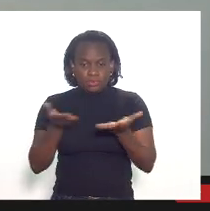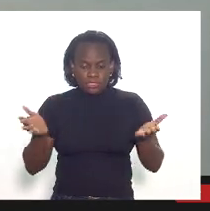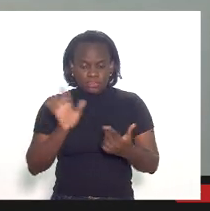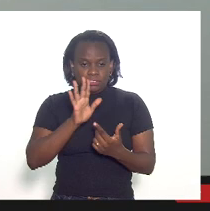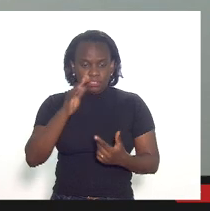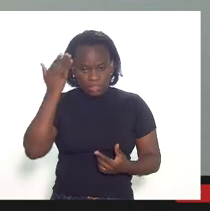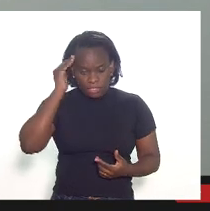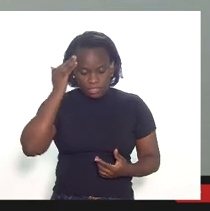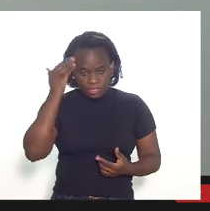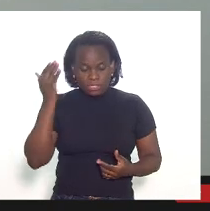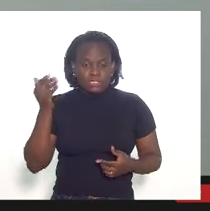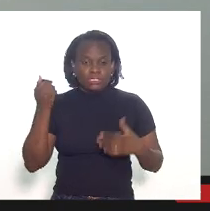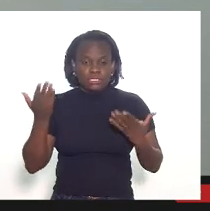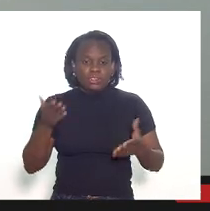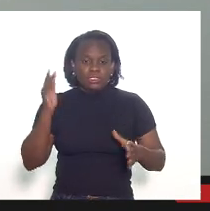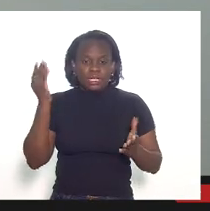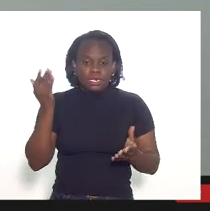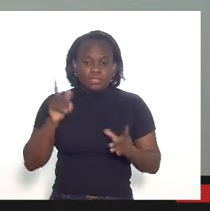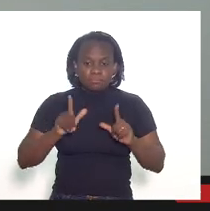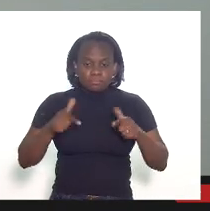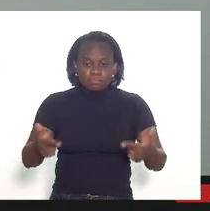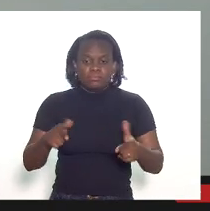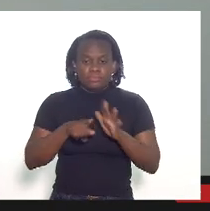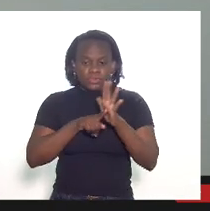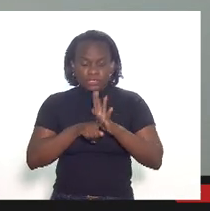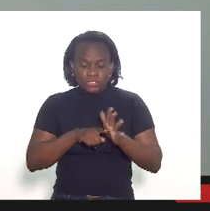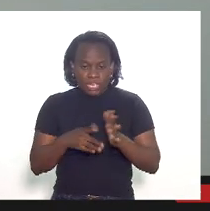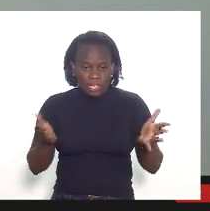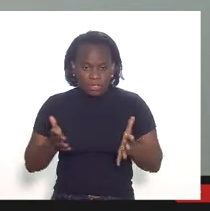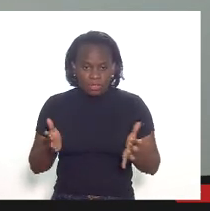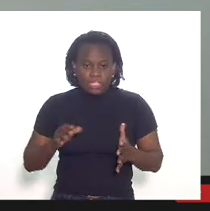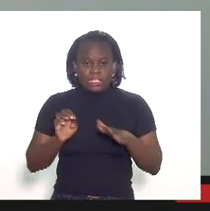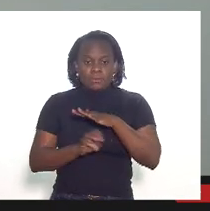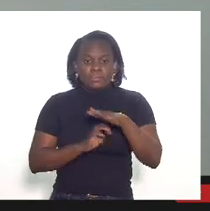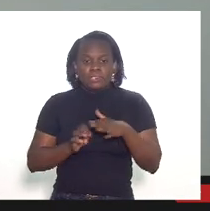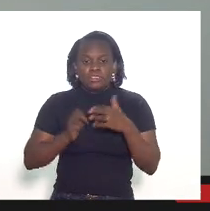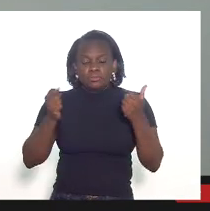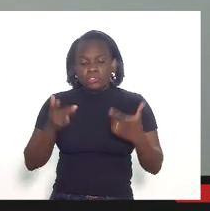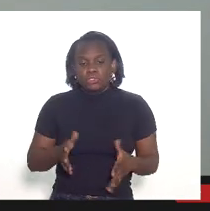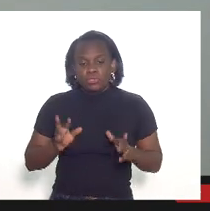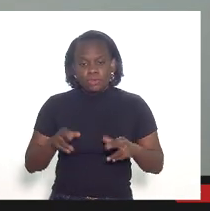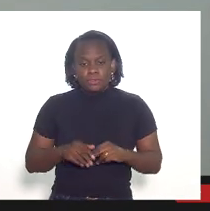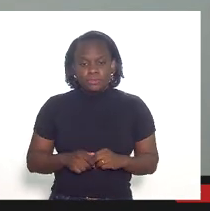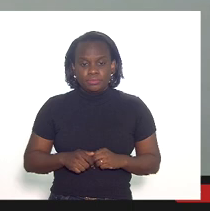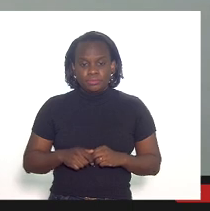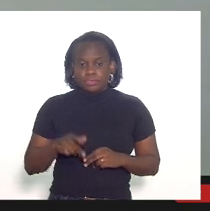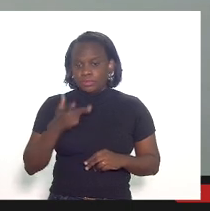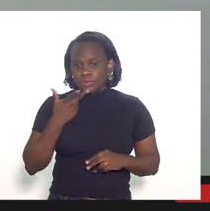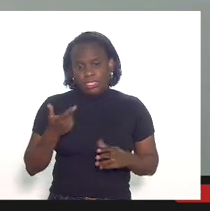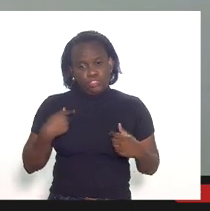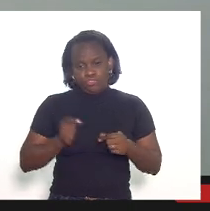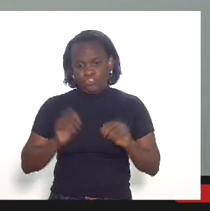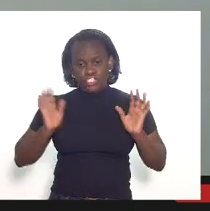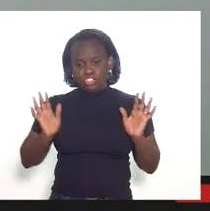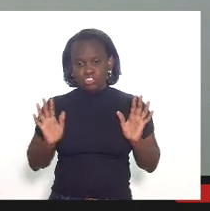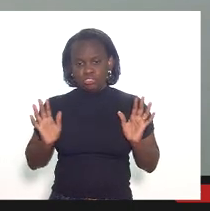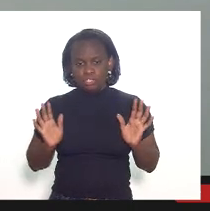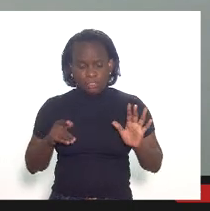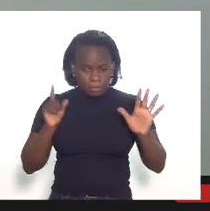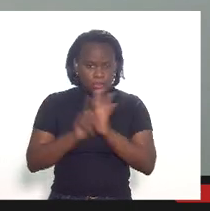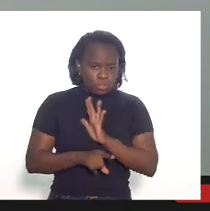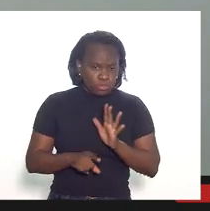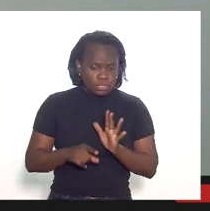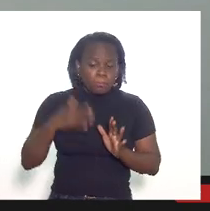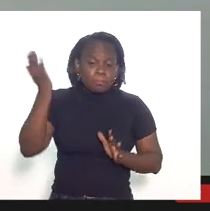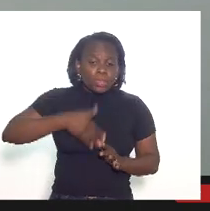no âmbito de uma ação fiscal que está em curso agora a empresa fez isso que o Paulo falou ela falou não fiz e a gente pergunta tá